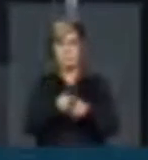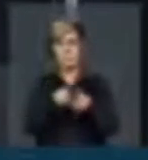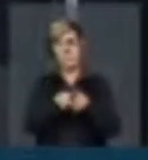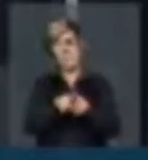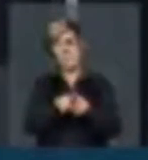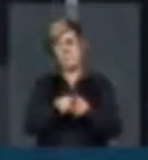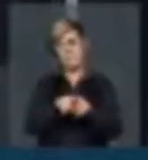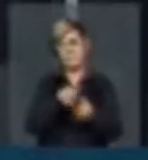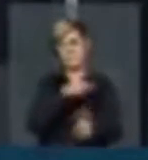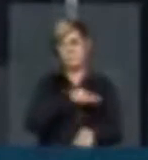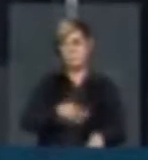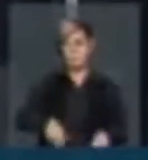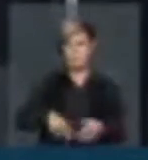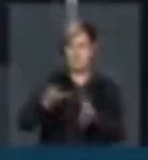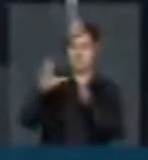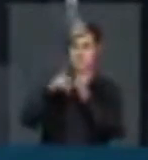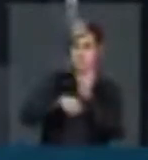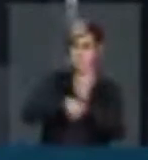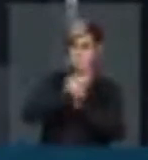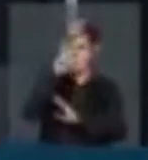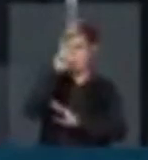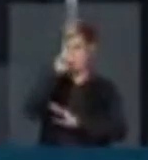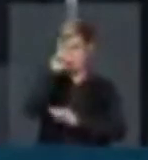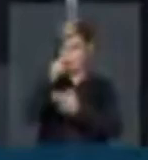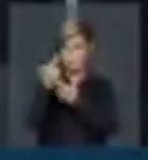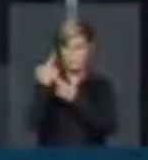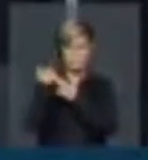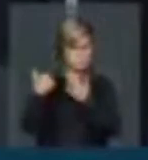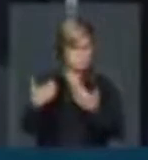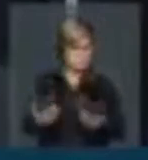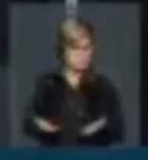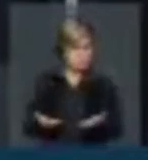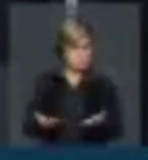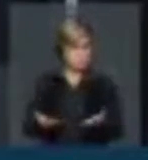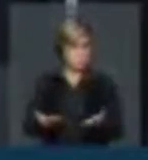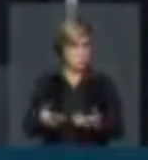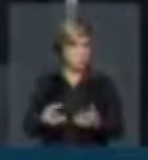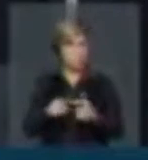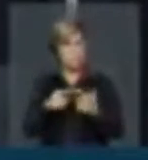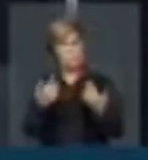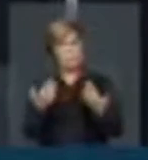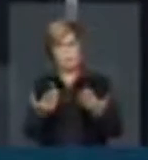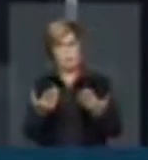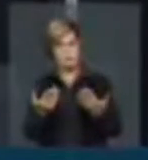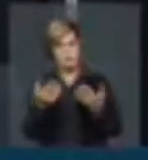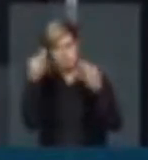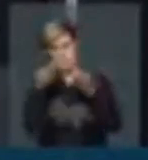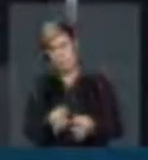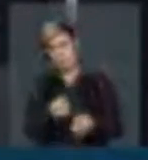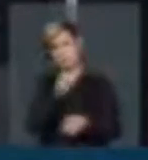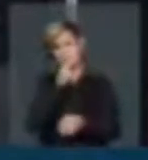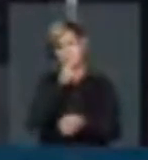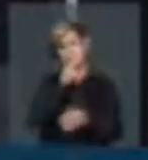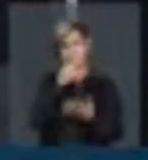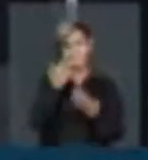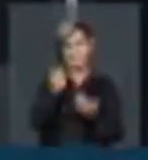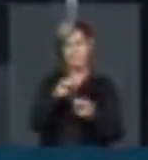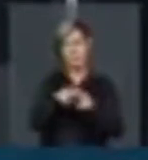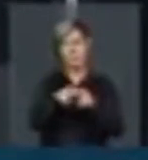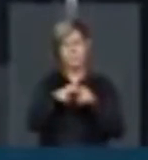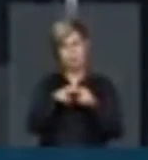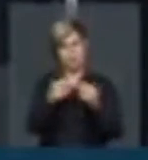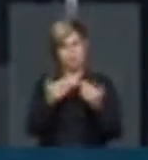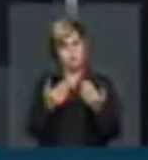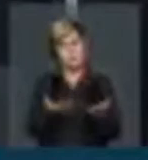lhe estar roubando atribuições históricas. Históricas, concordo, mas nem por isso inteiramente acertadas. E por isso, e a